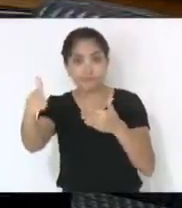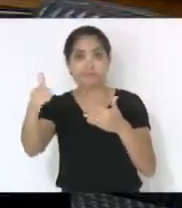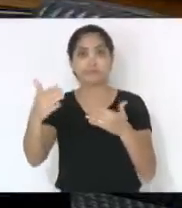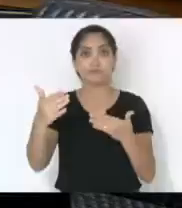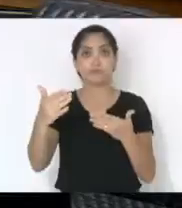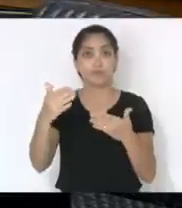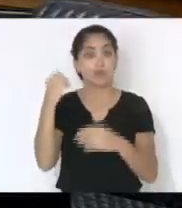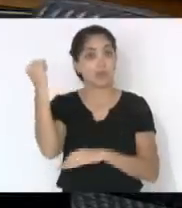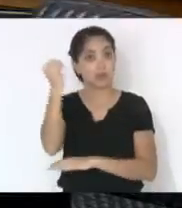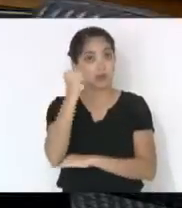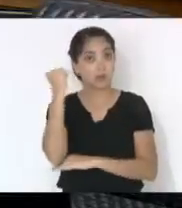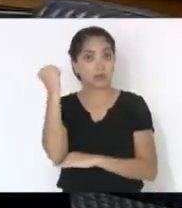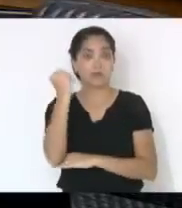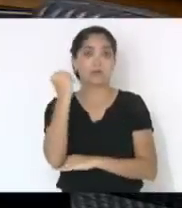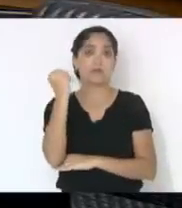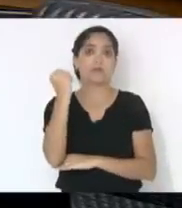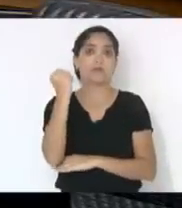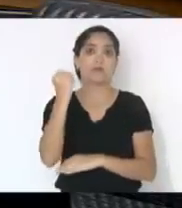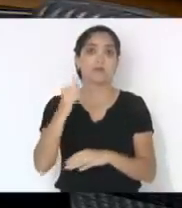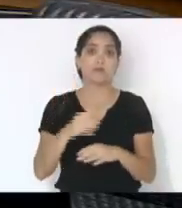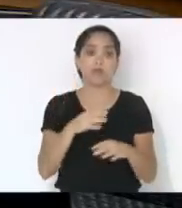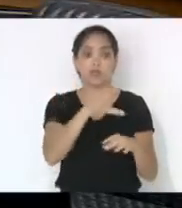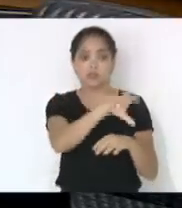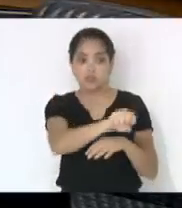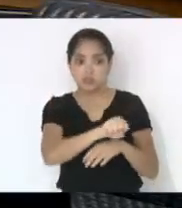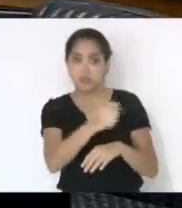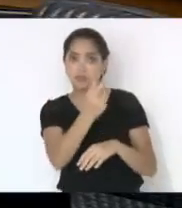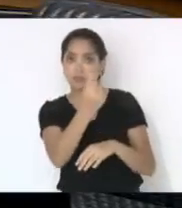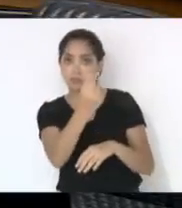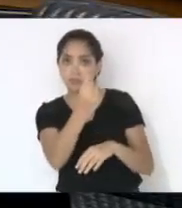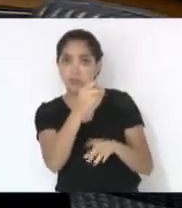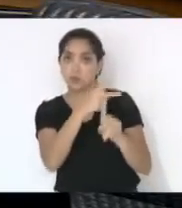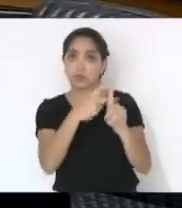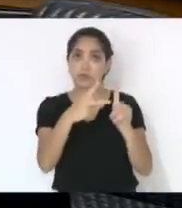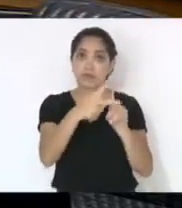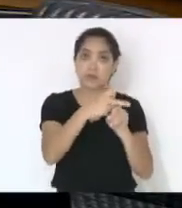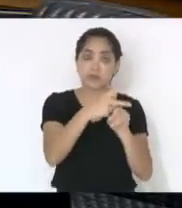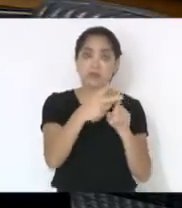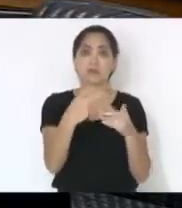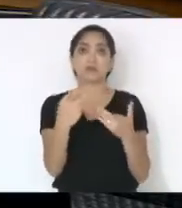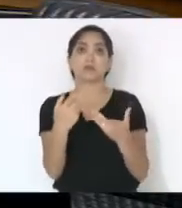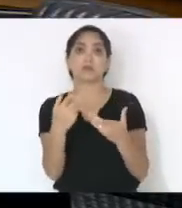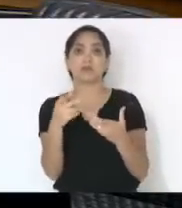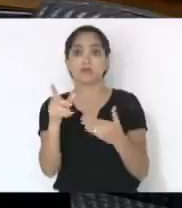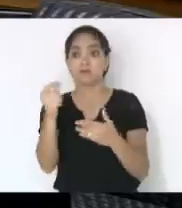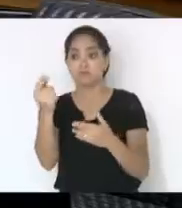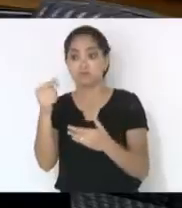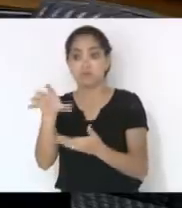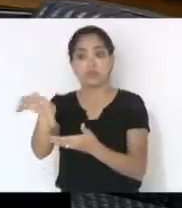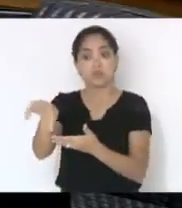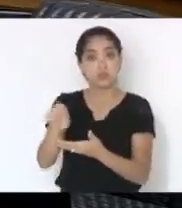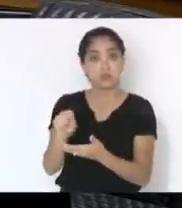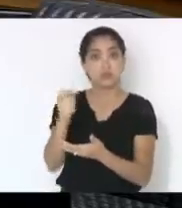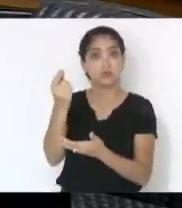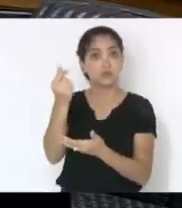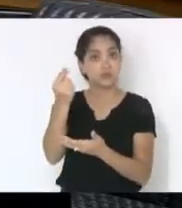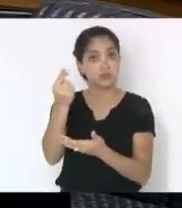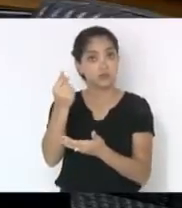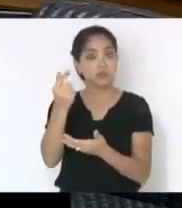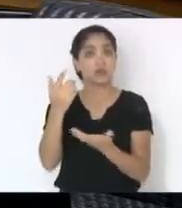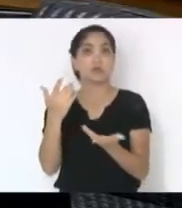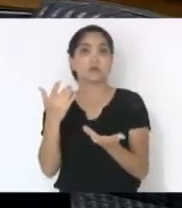e aí nós vamos antecipando o caixa, tirando o fundo de prevenência, tirando o dinheiro aqui do PRODEC, do FADESC, que é para depois,